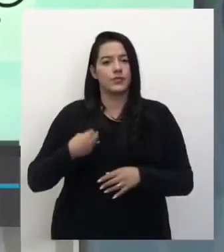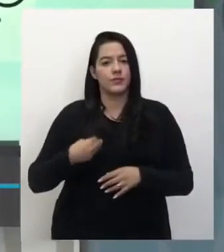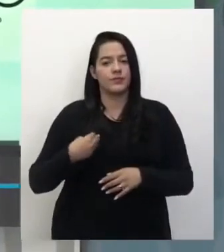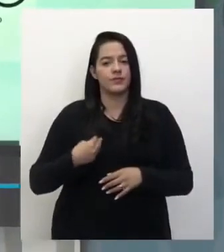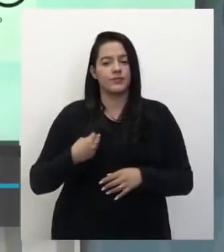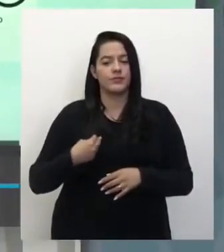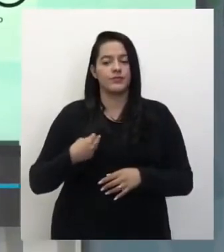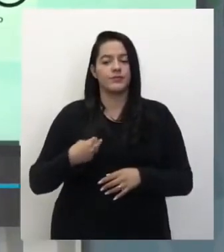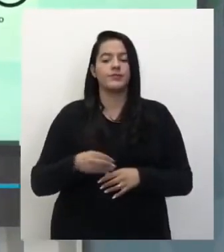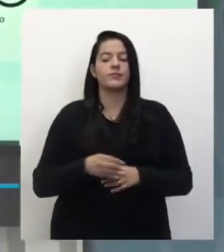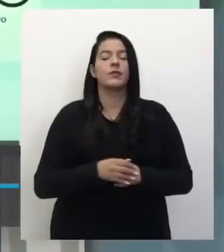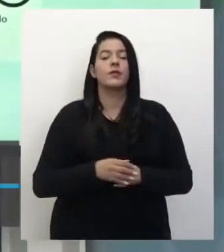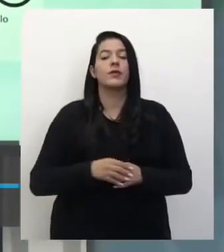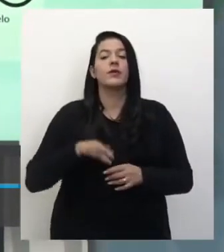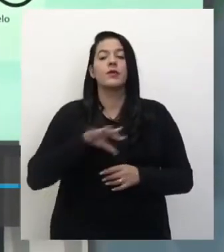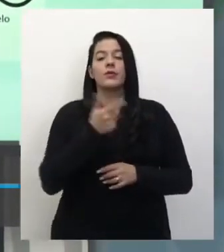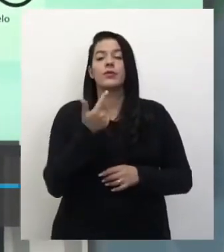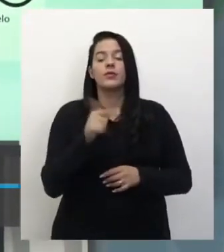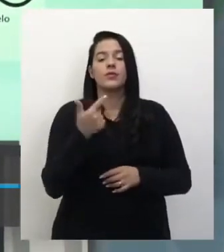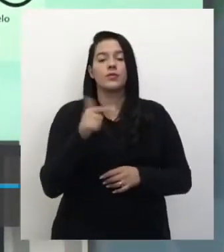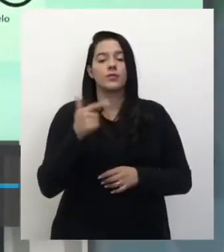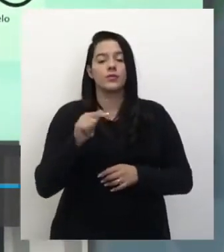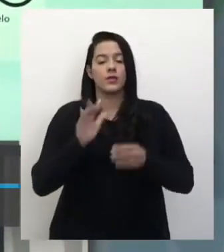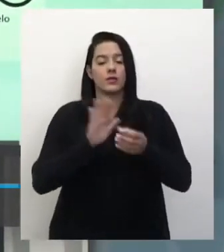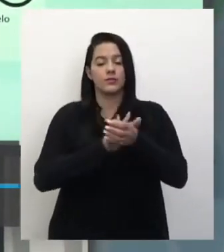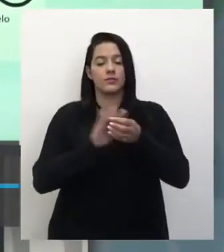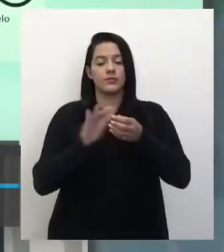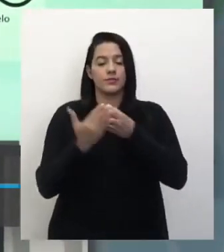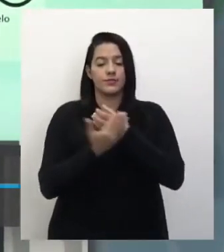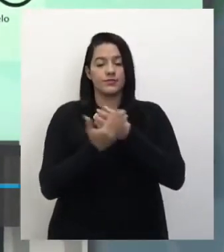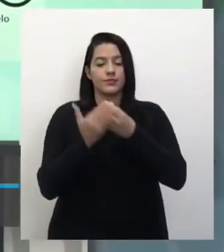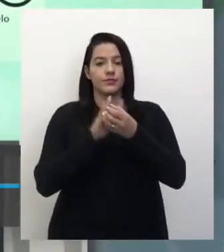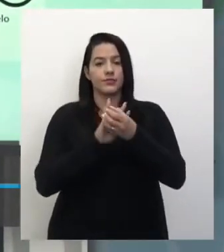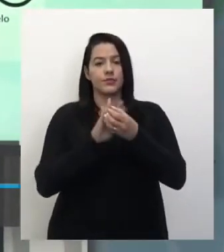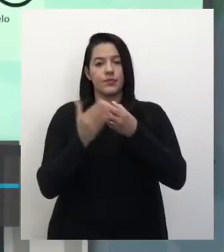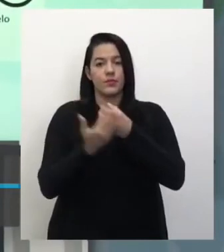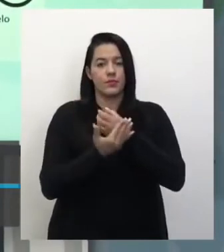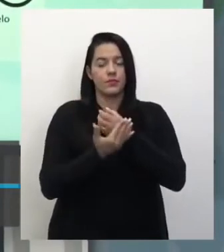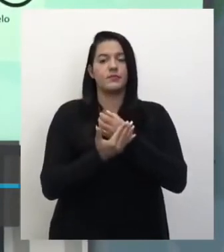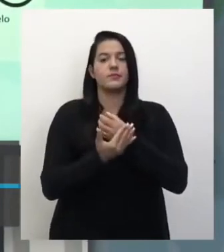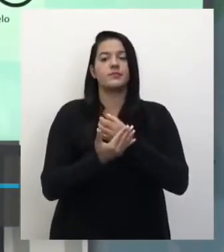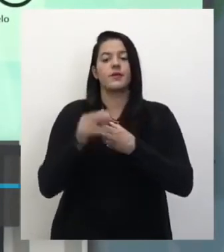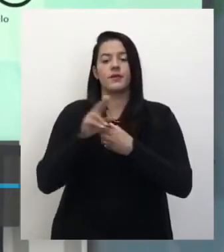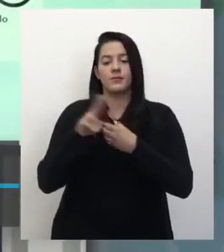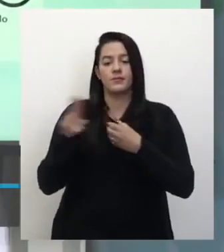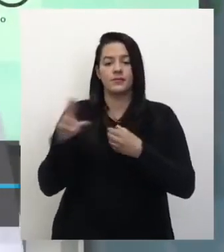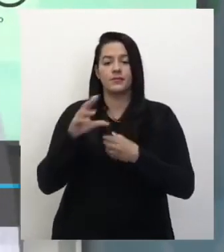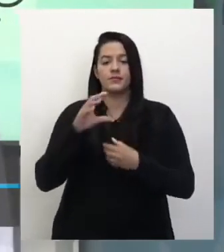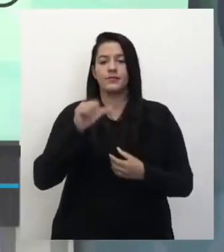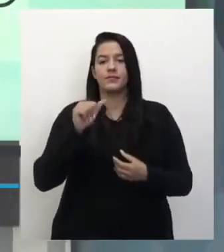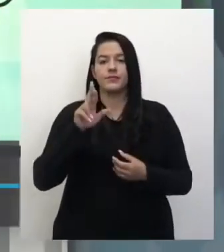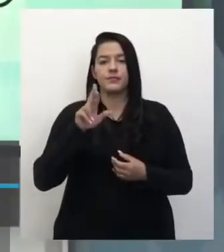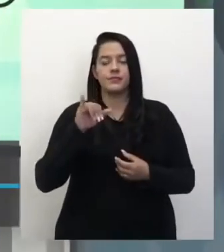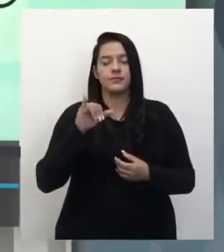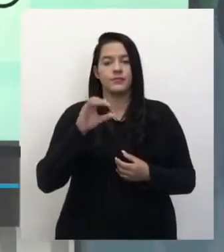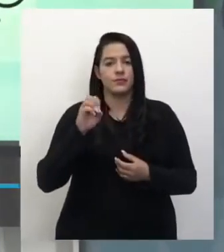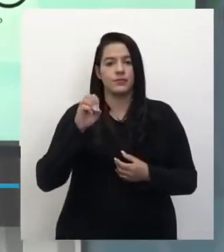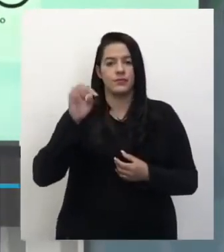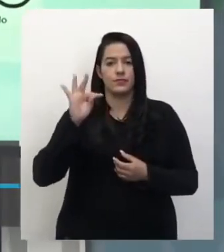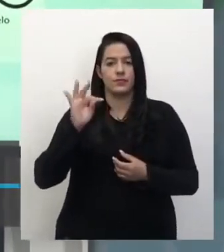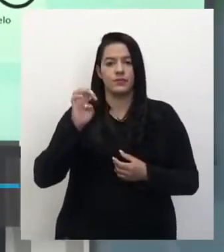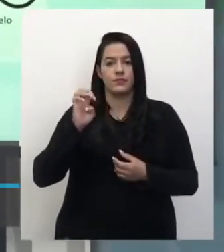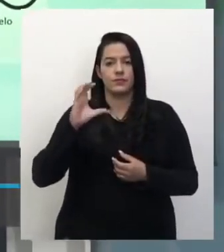Tá? Então, quando não tem uma membrana em volta desse material, essa membrana tem um nome, né? Que é carioteca e que vai dar